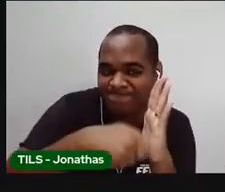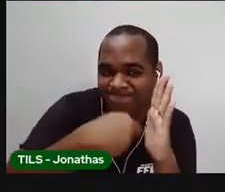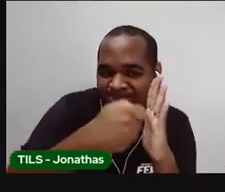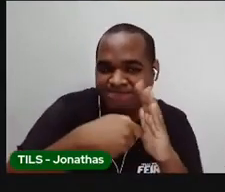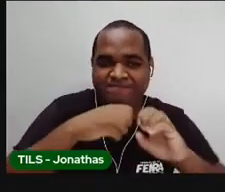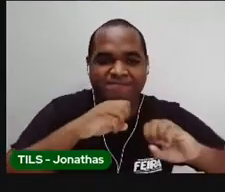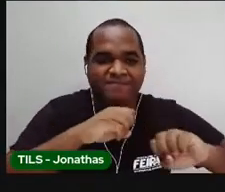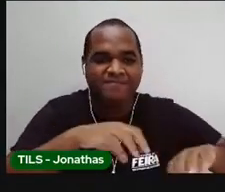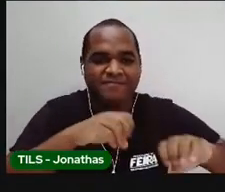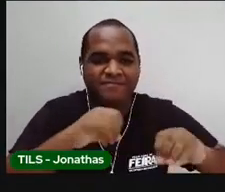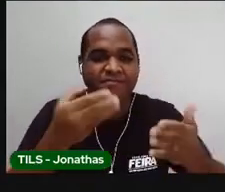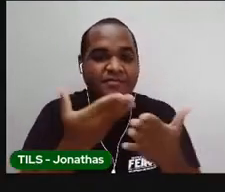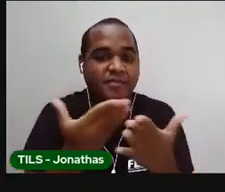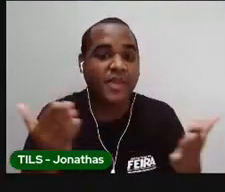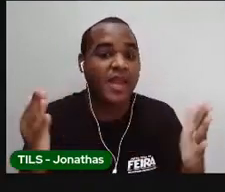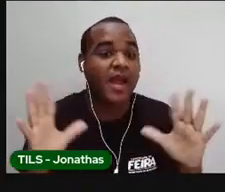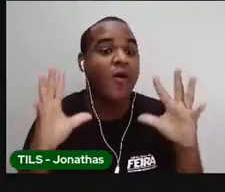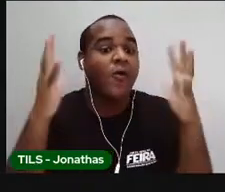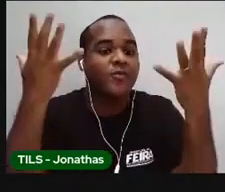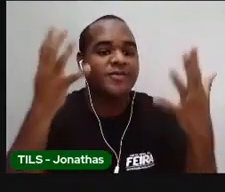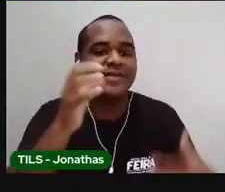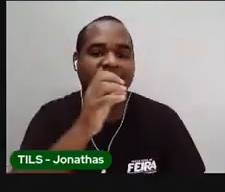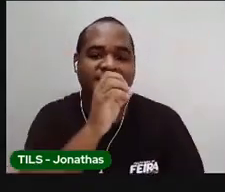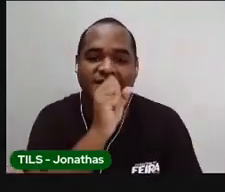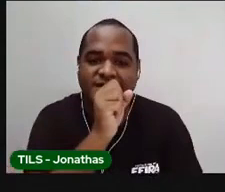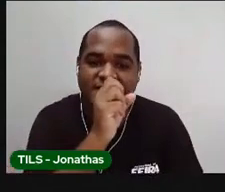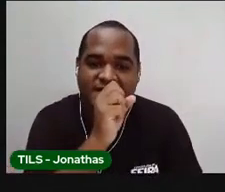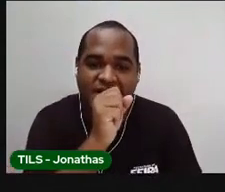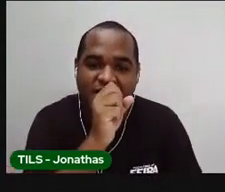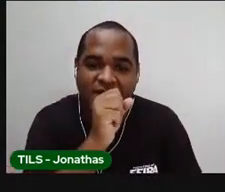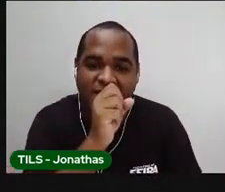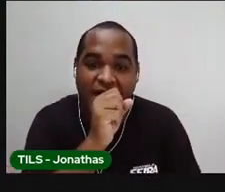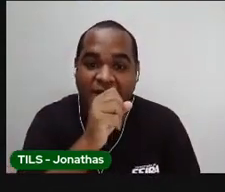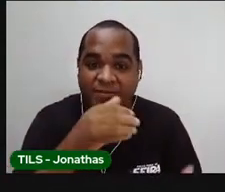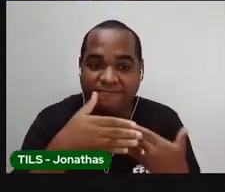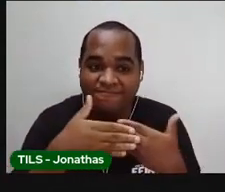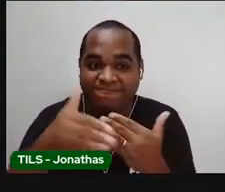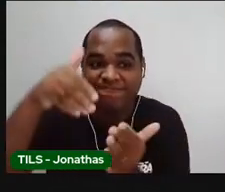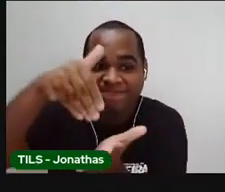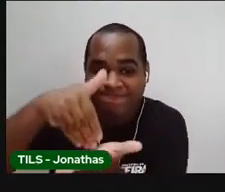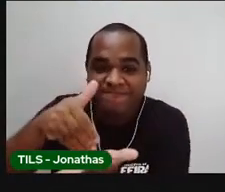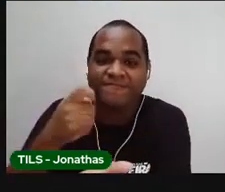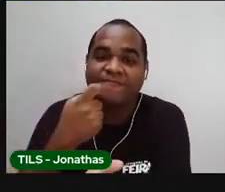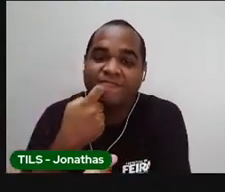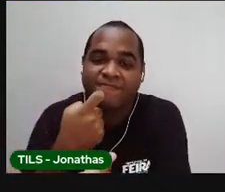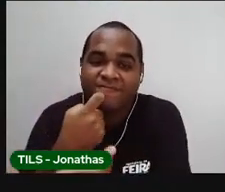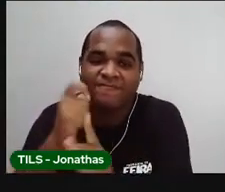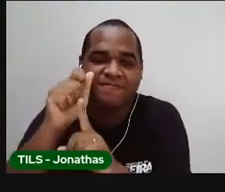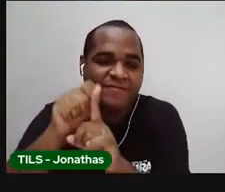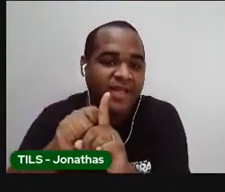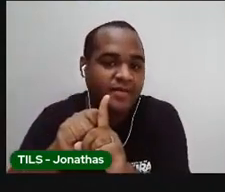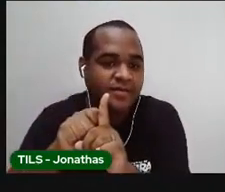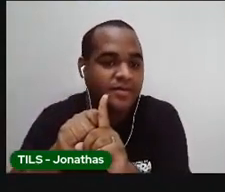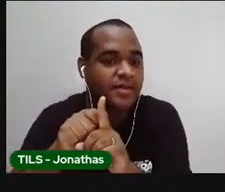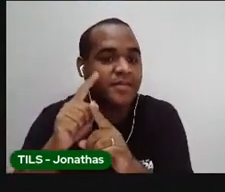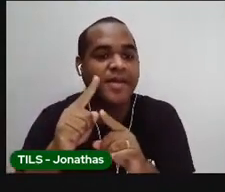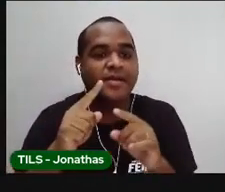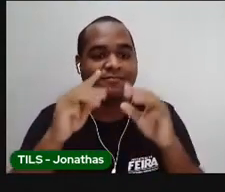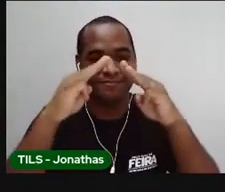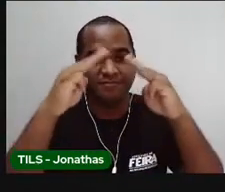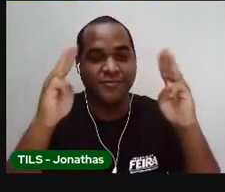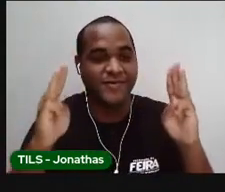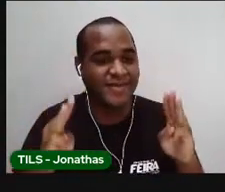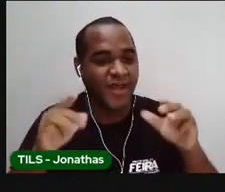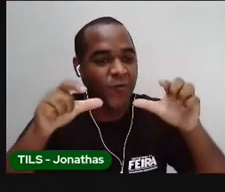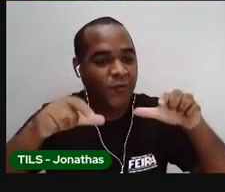gravação de aulas que irão acontecer no próximo sábado e na última sexta-feira do mês, no